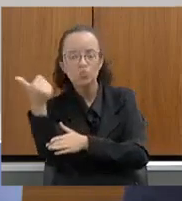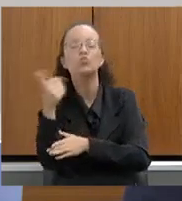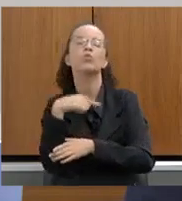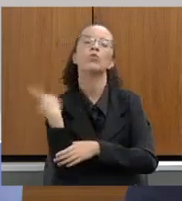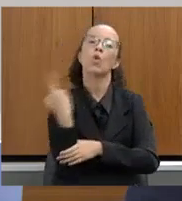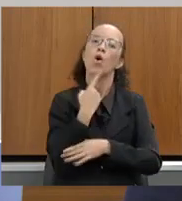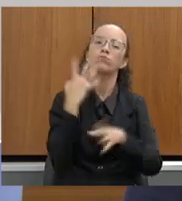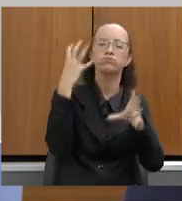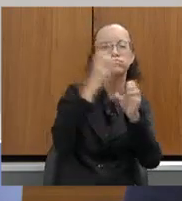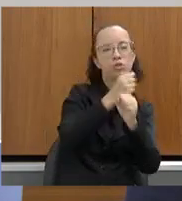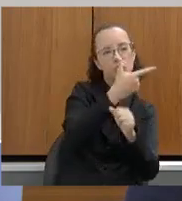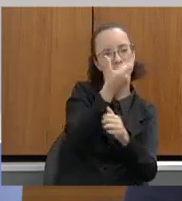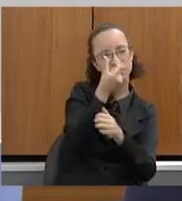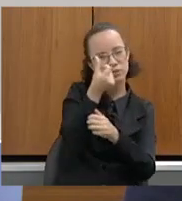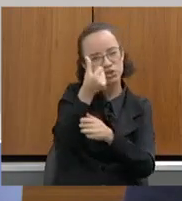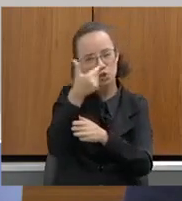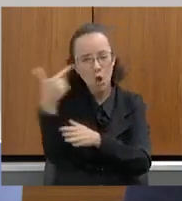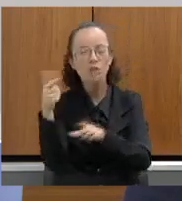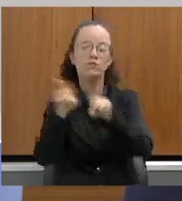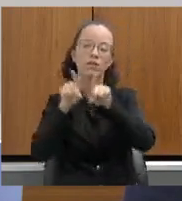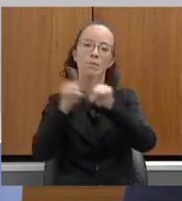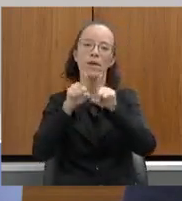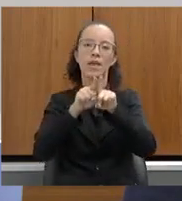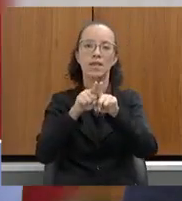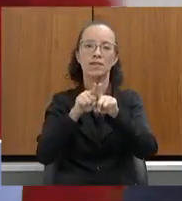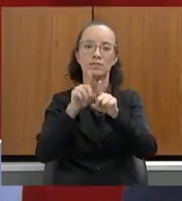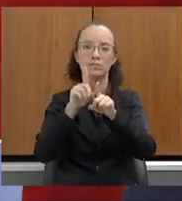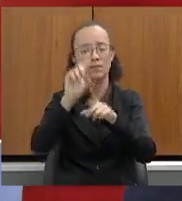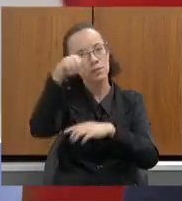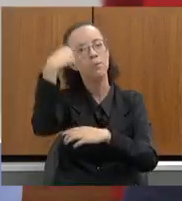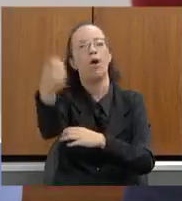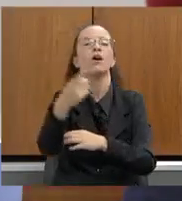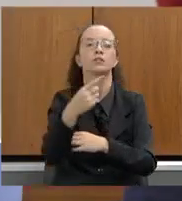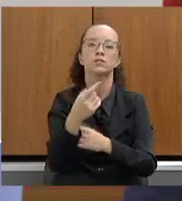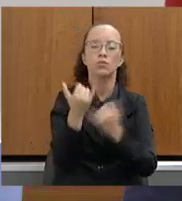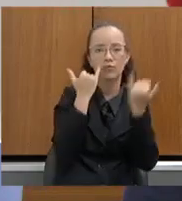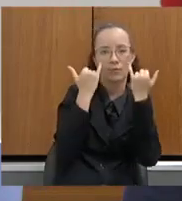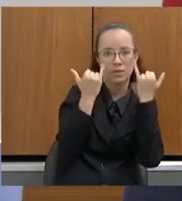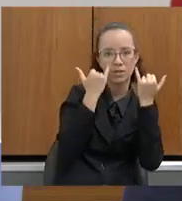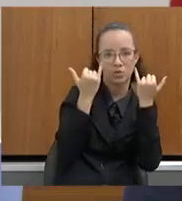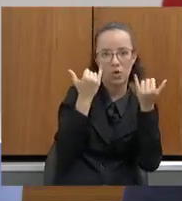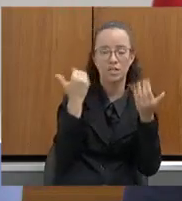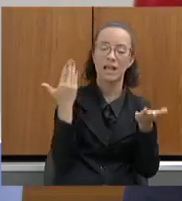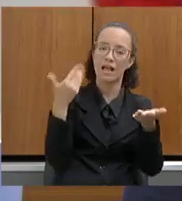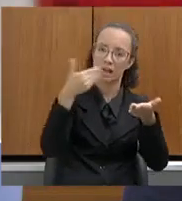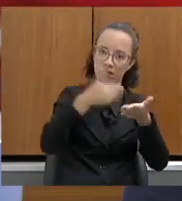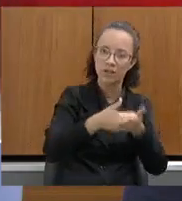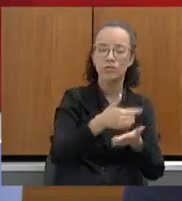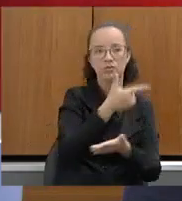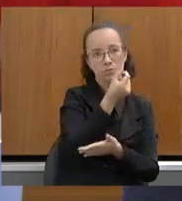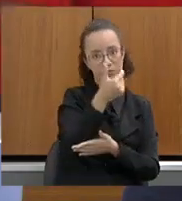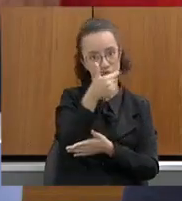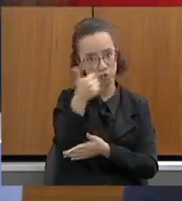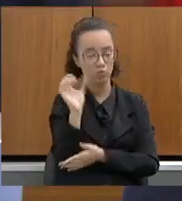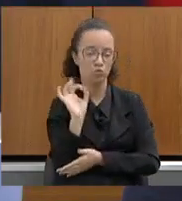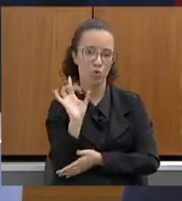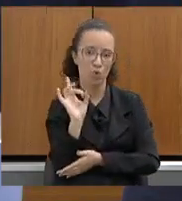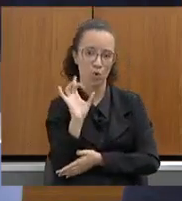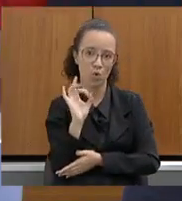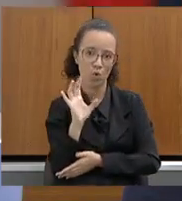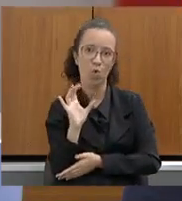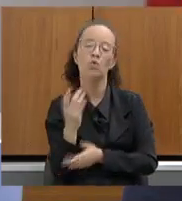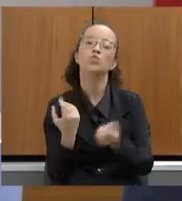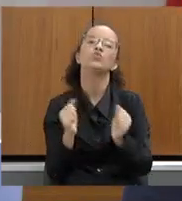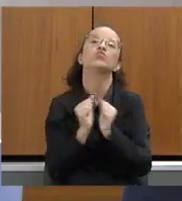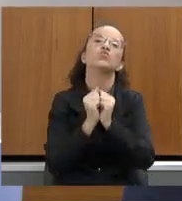Nós contabilizamos 2022 no ano de 2023. Por isso que eu trouxe dados aqui até o ano de 2021, acompanhados pela